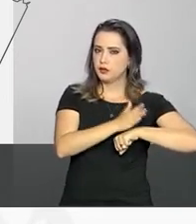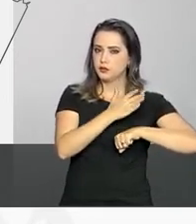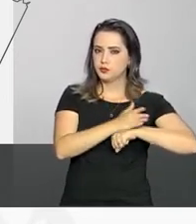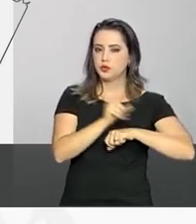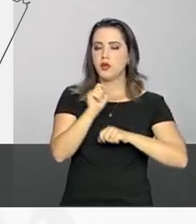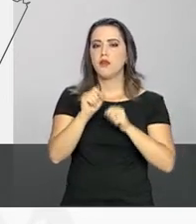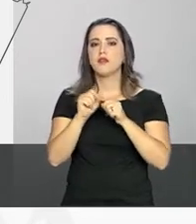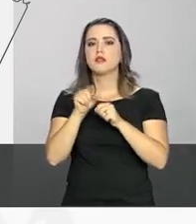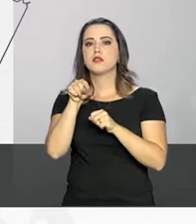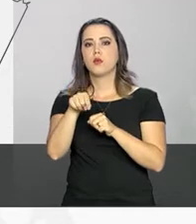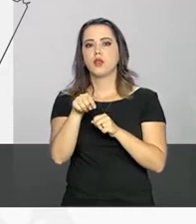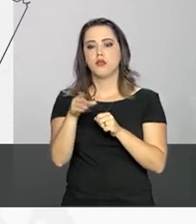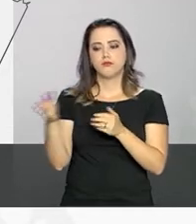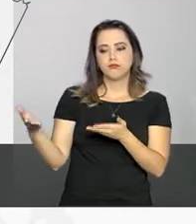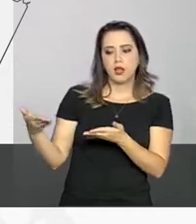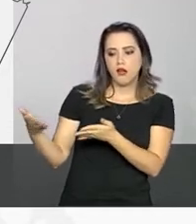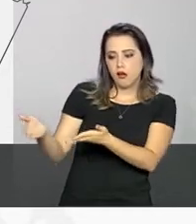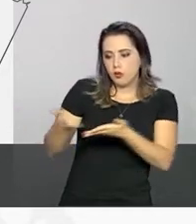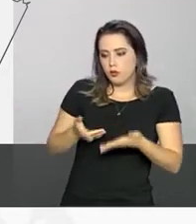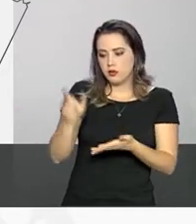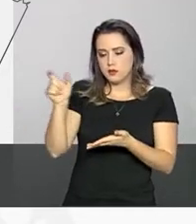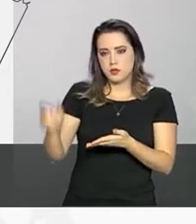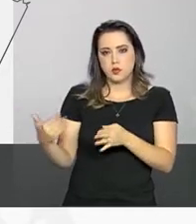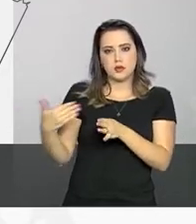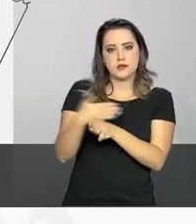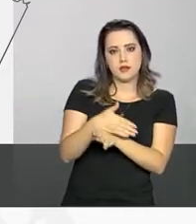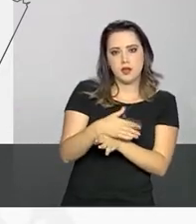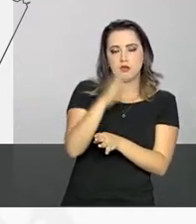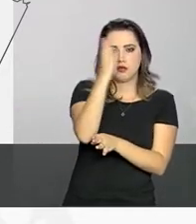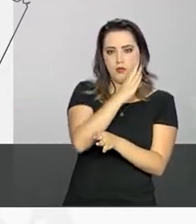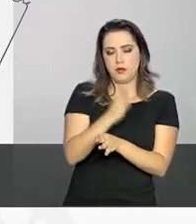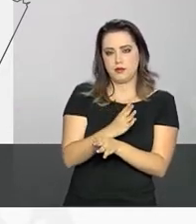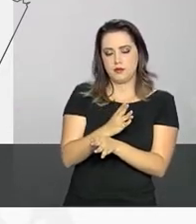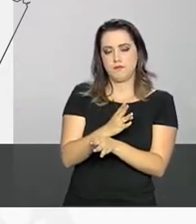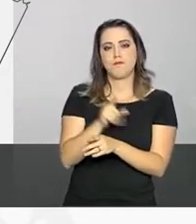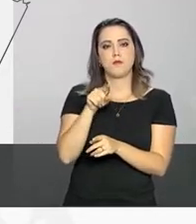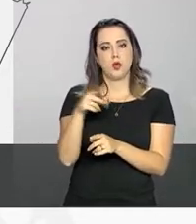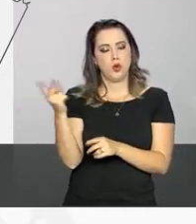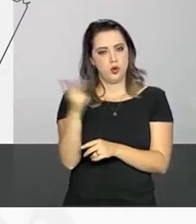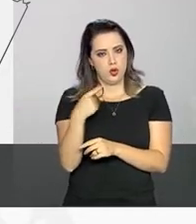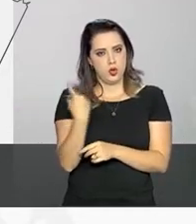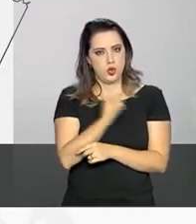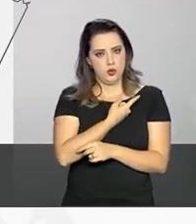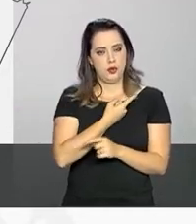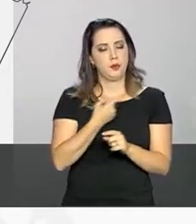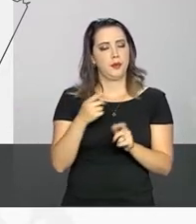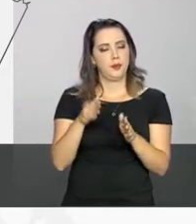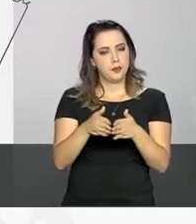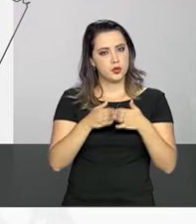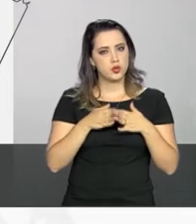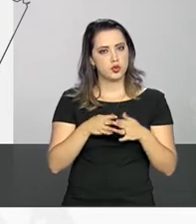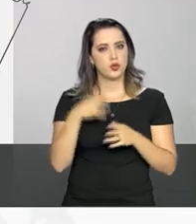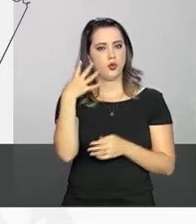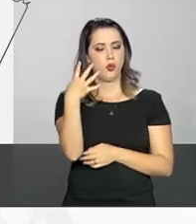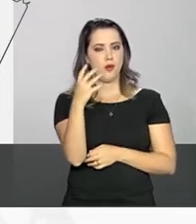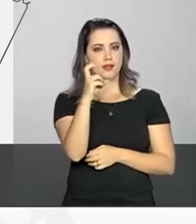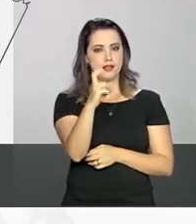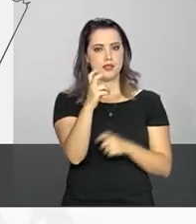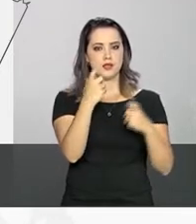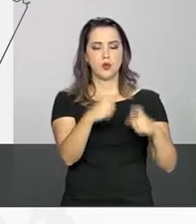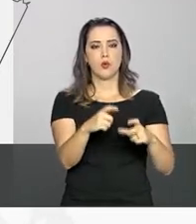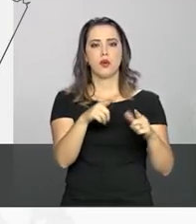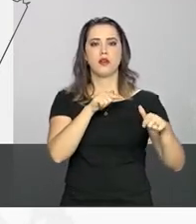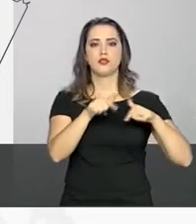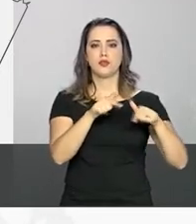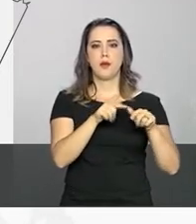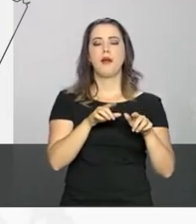fazer exatamente o registro daquelas pessoas que aqui chegam. Em segundo lugar, nos foram solicitadas 45 estações de trabalho,